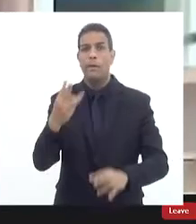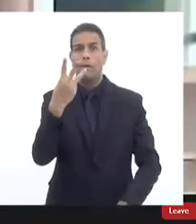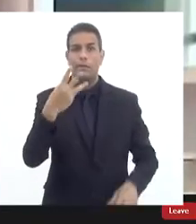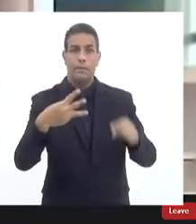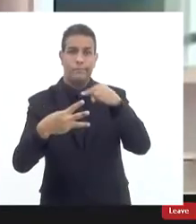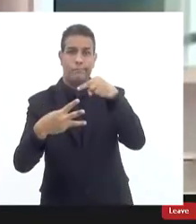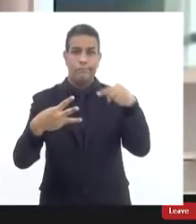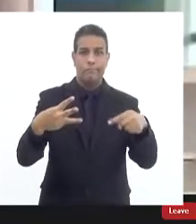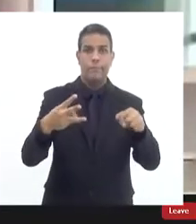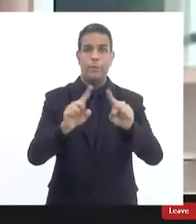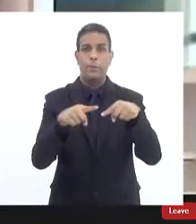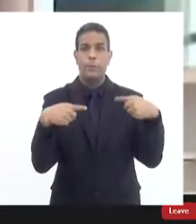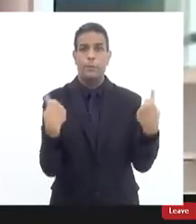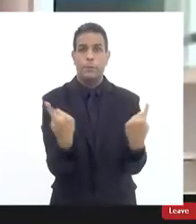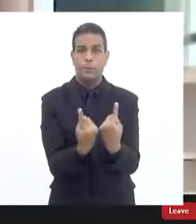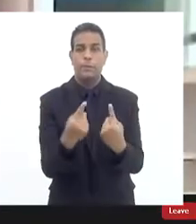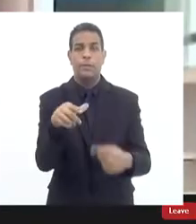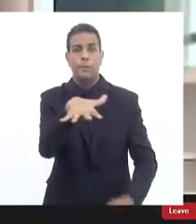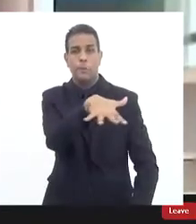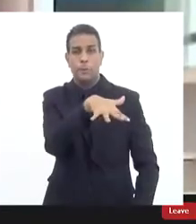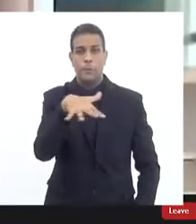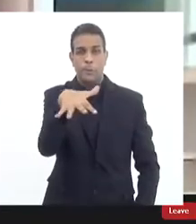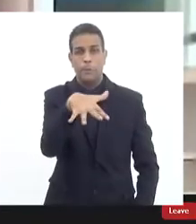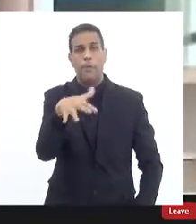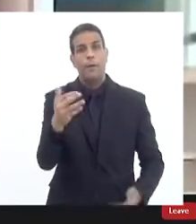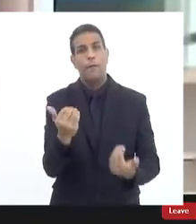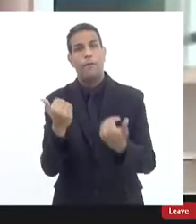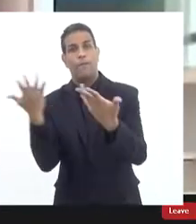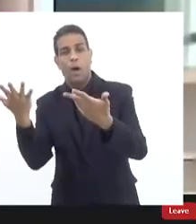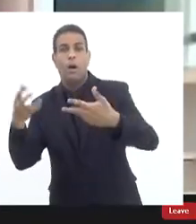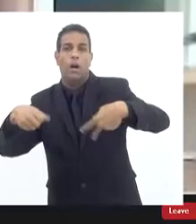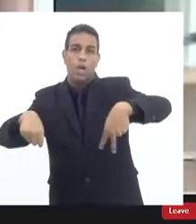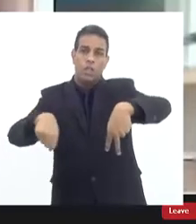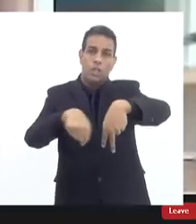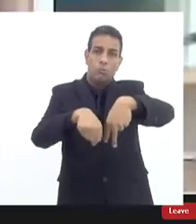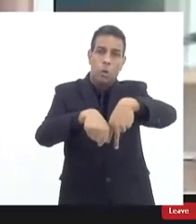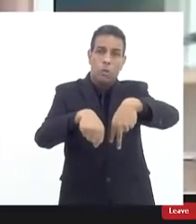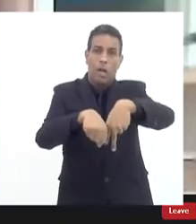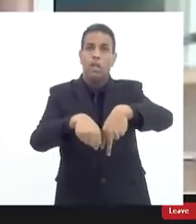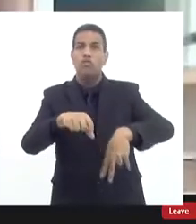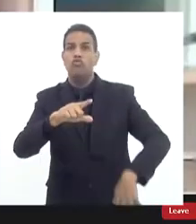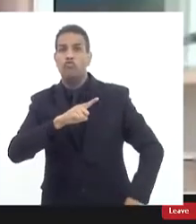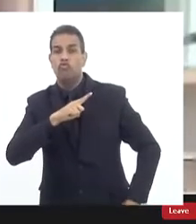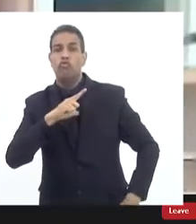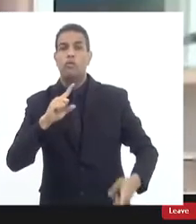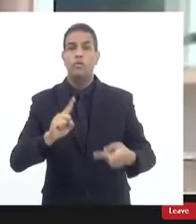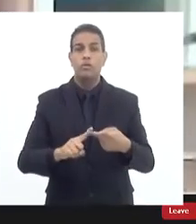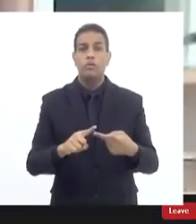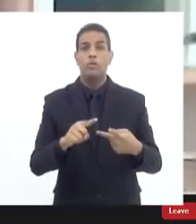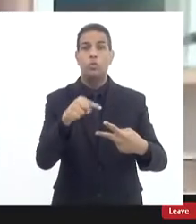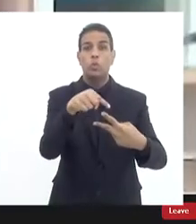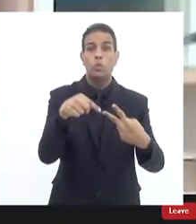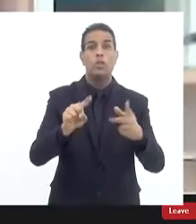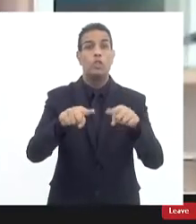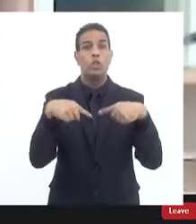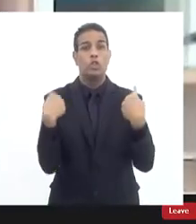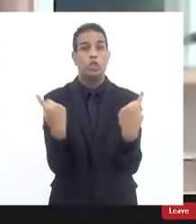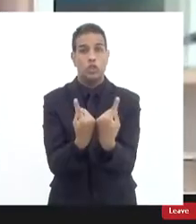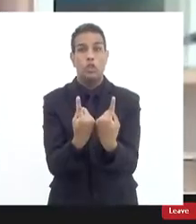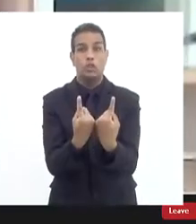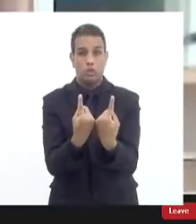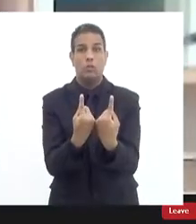com representantes diplomáticos inclusive de outros países duas reuniões com agentes públicos